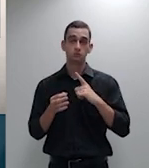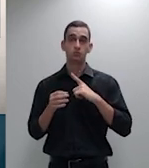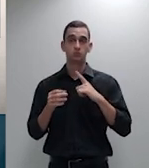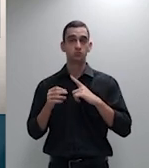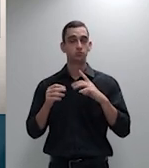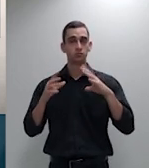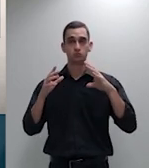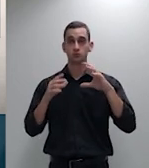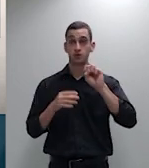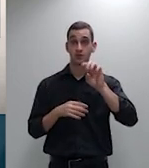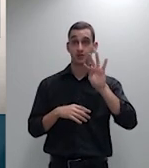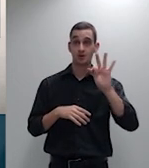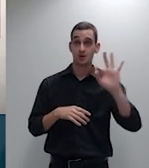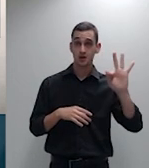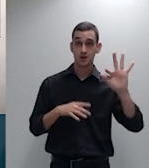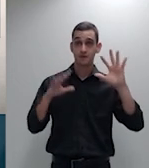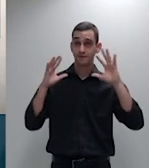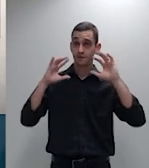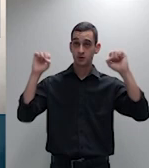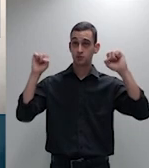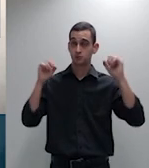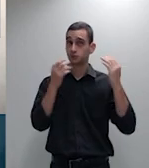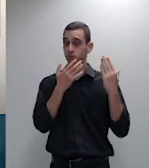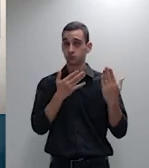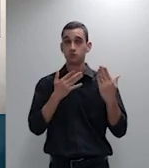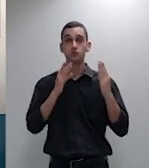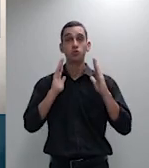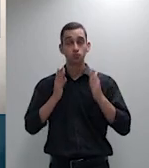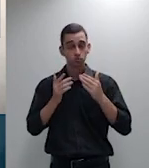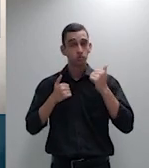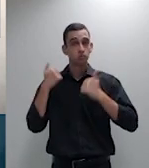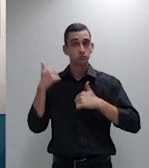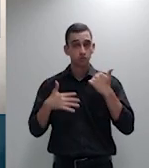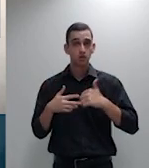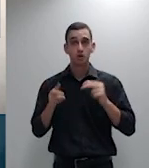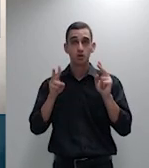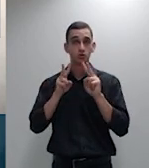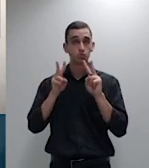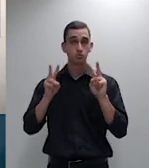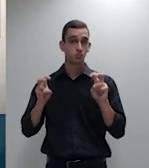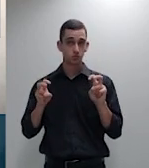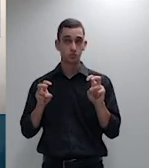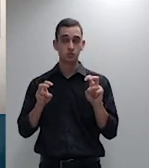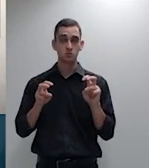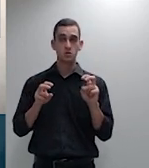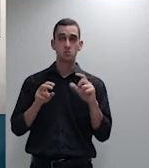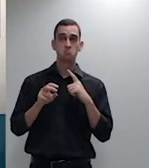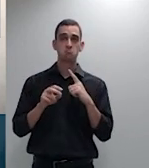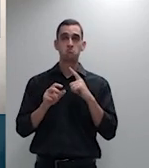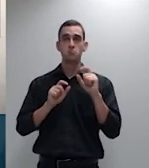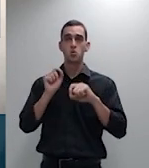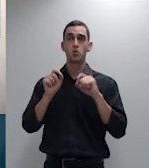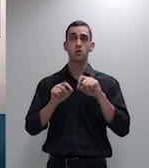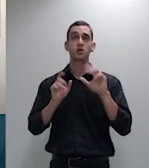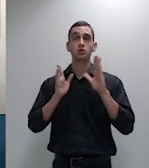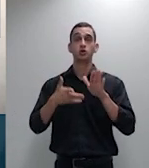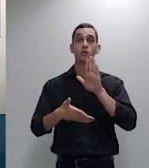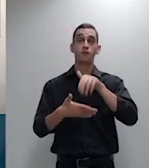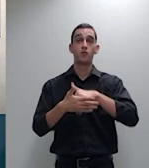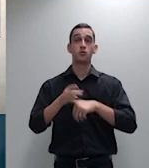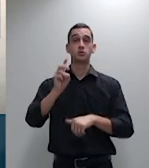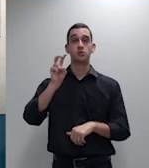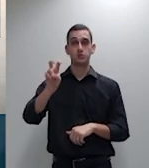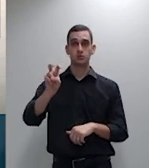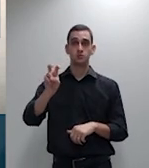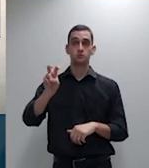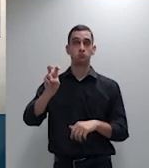que já estaria já contaria com cinco votos na verdade era um